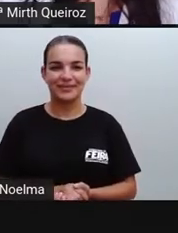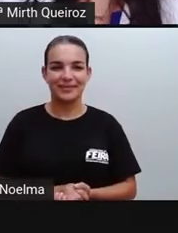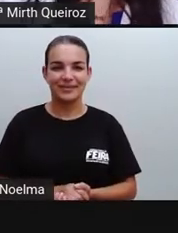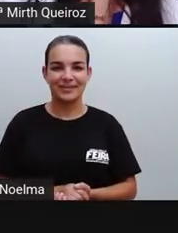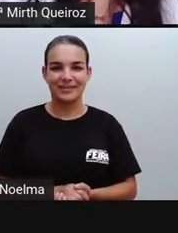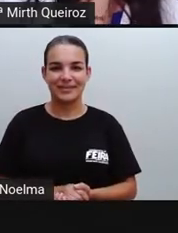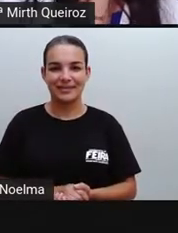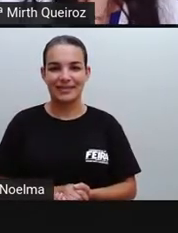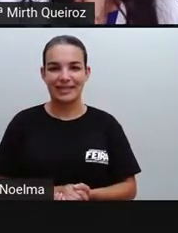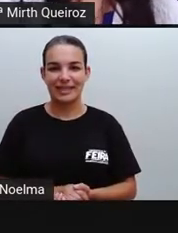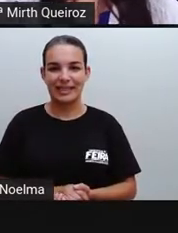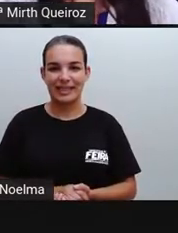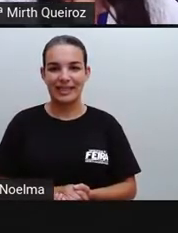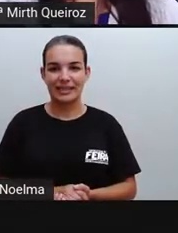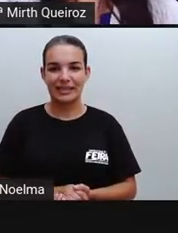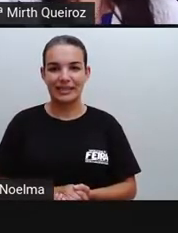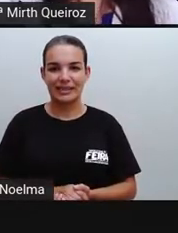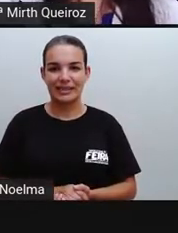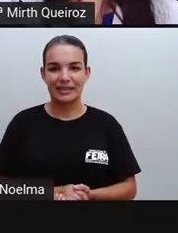humana, certo?